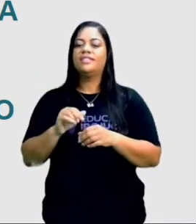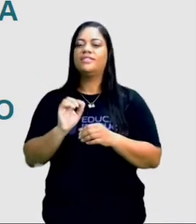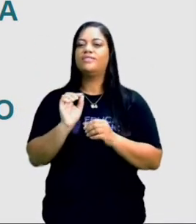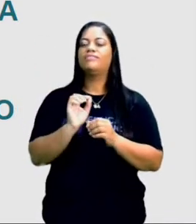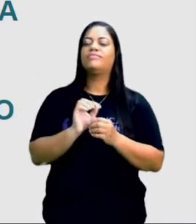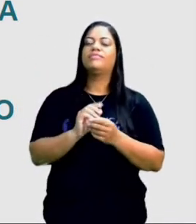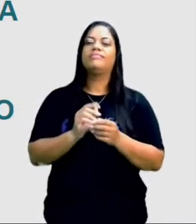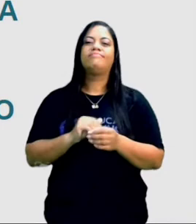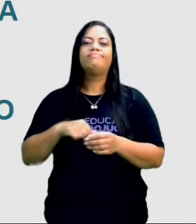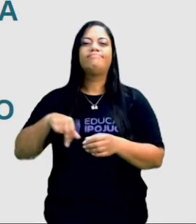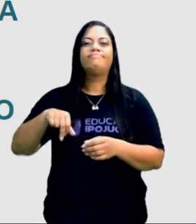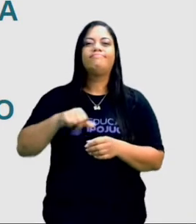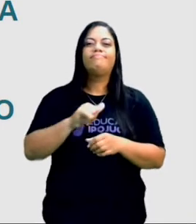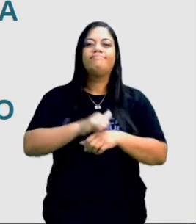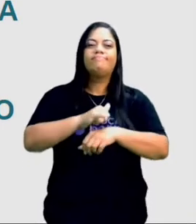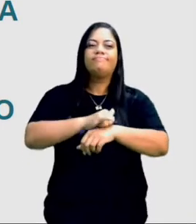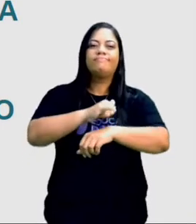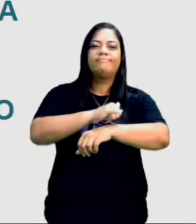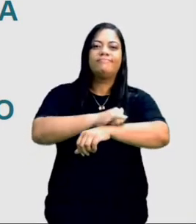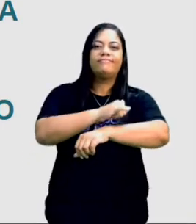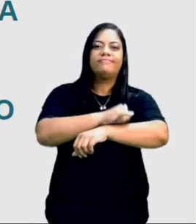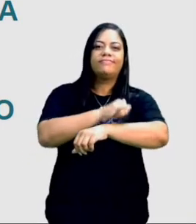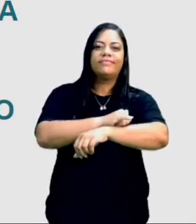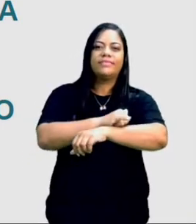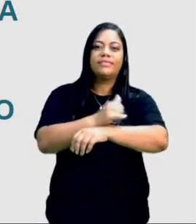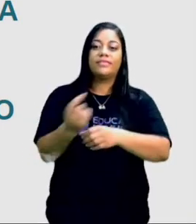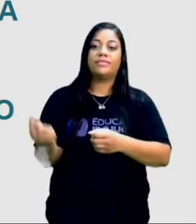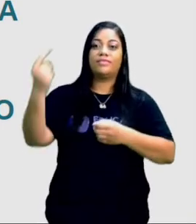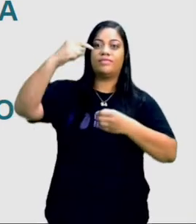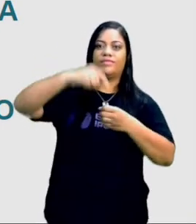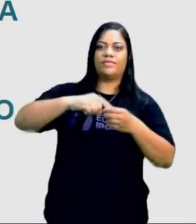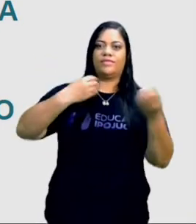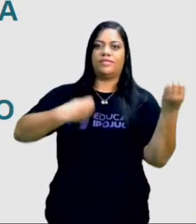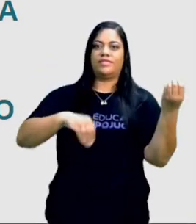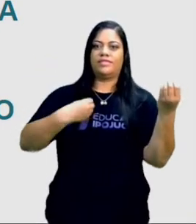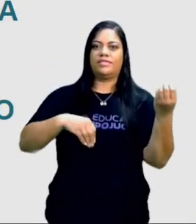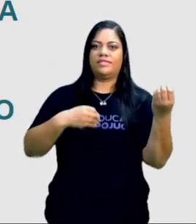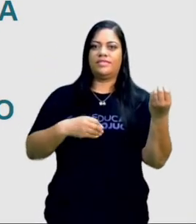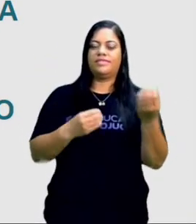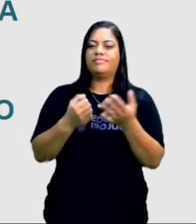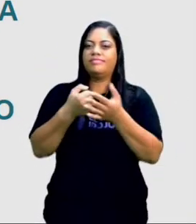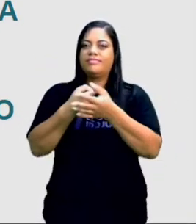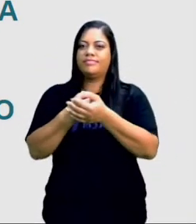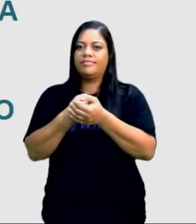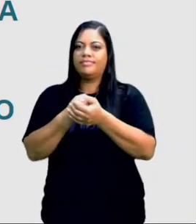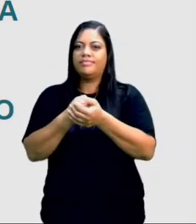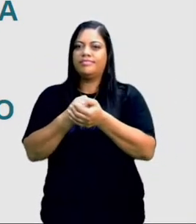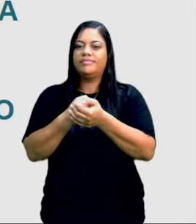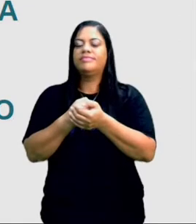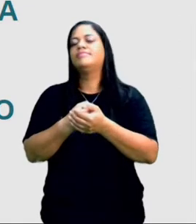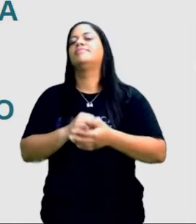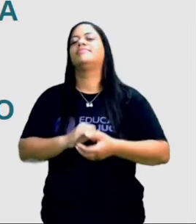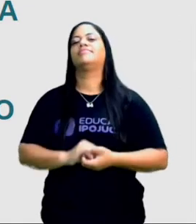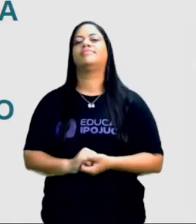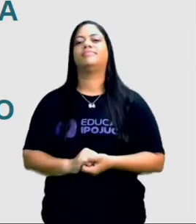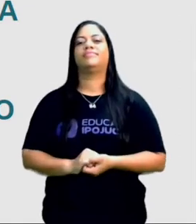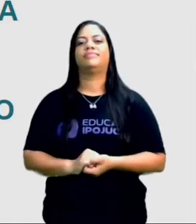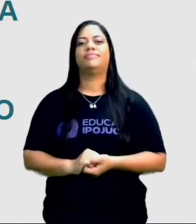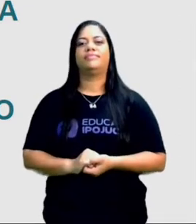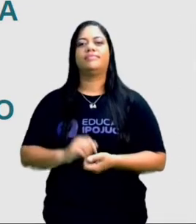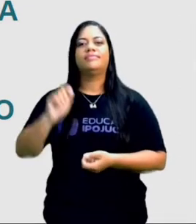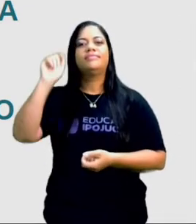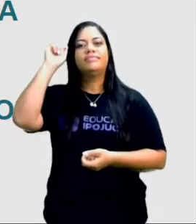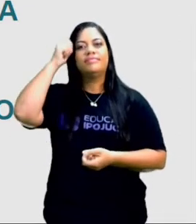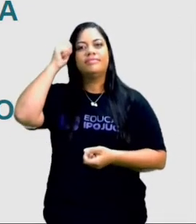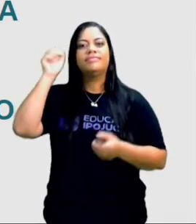perceber-se e entrou na viola do urubu, que estava encostada no cantinho do salão. O urubu